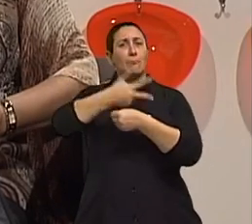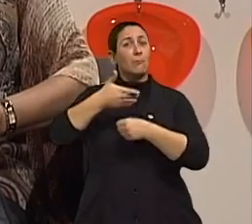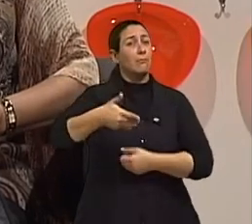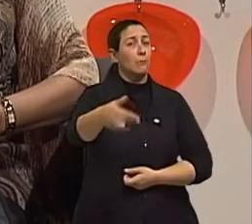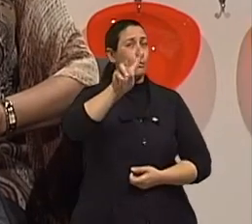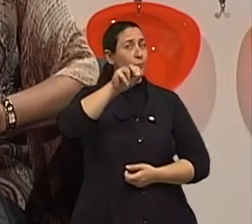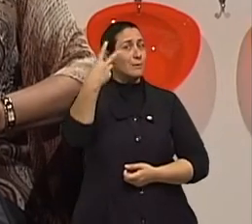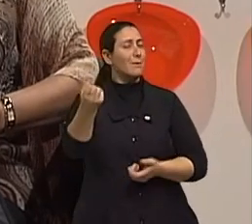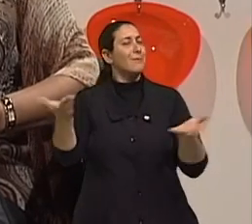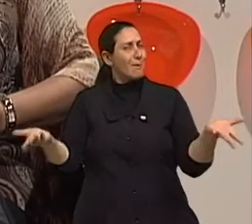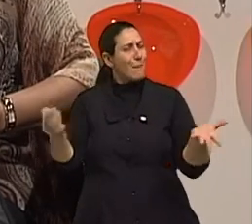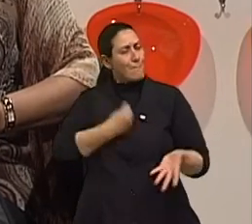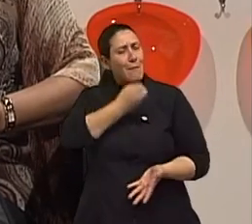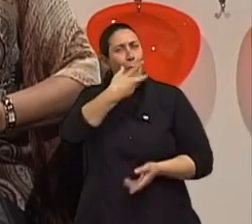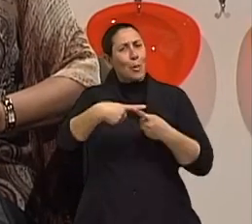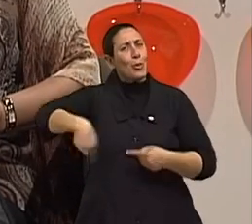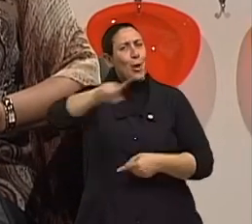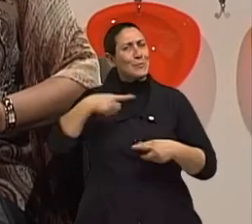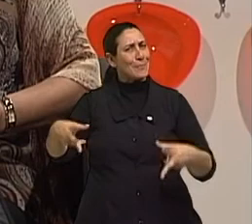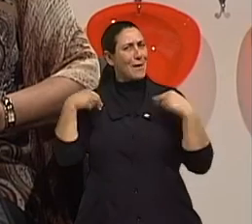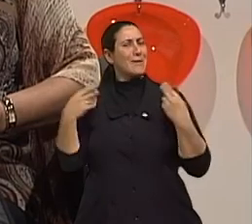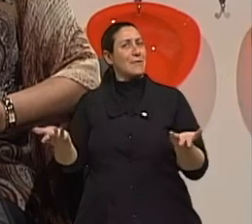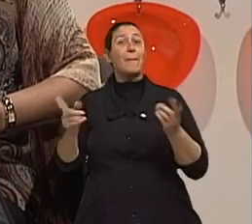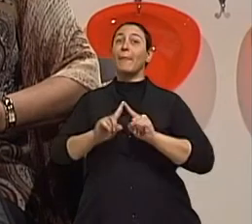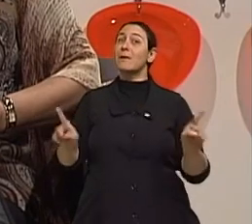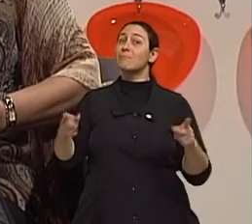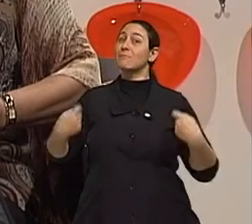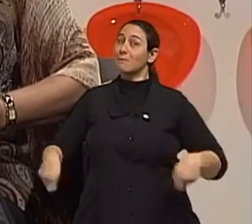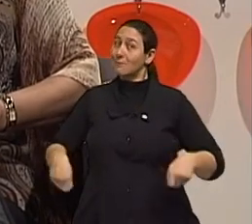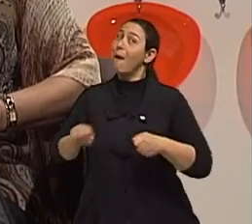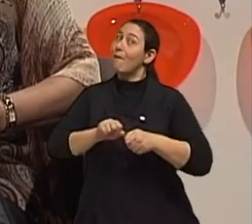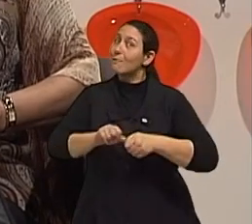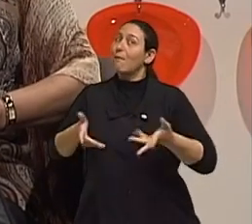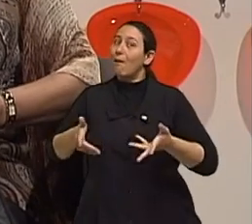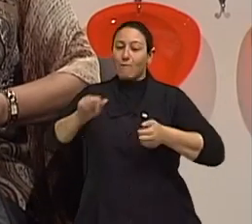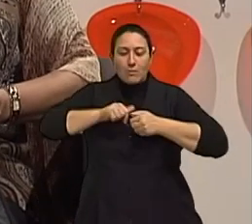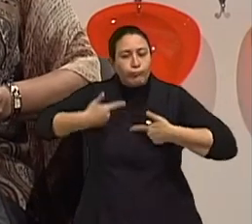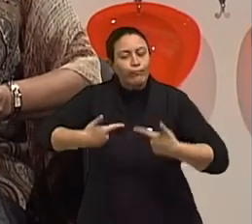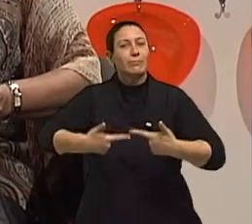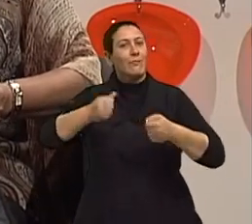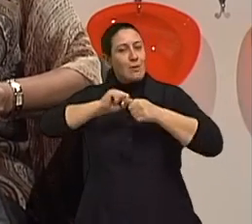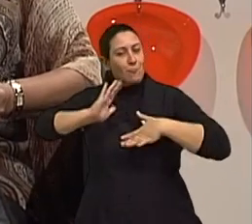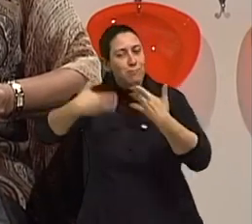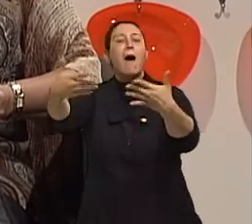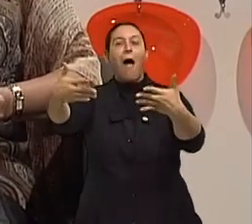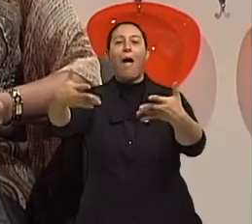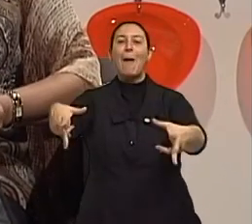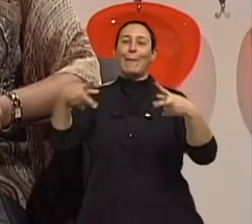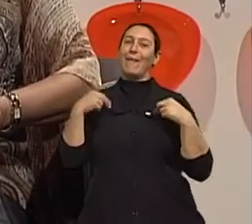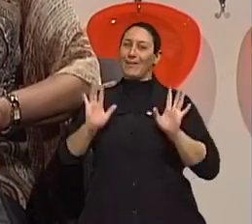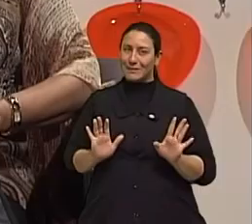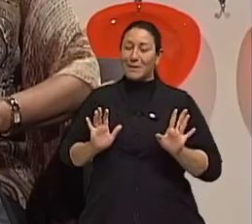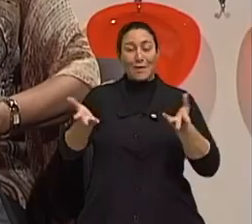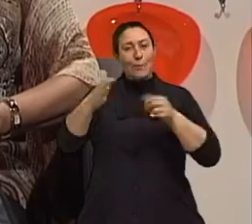Viva Bem! Porque a gente merece, mas tem que fazer por merecer também. E é isso que a está falando aqui com a